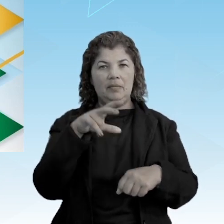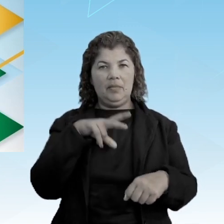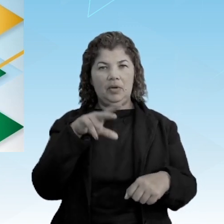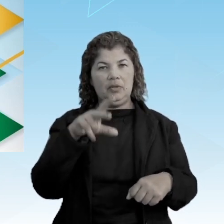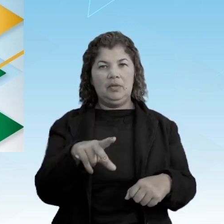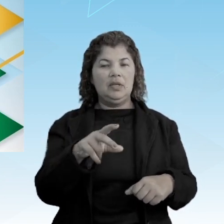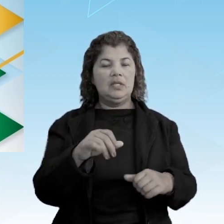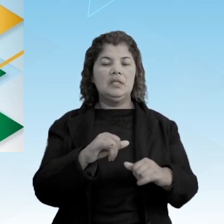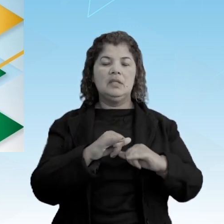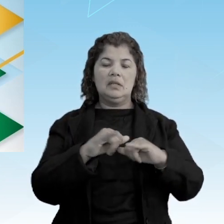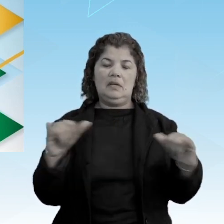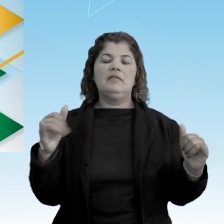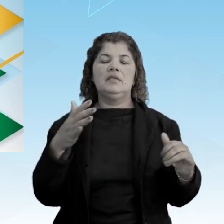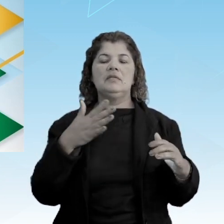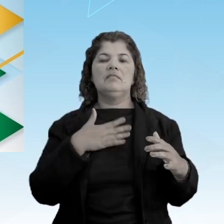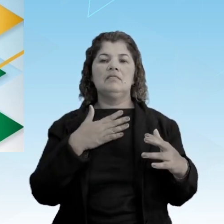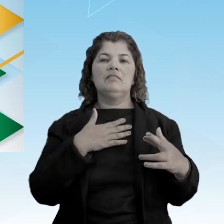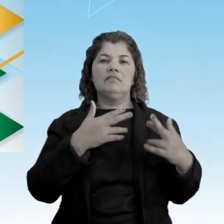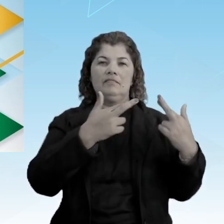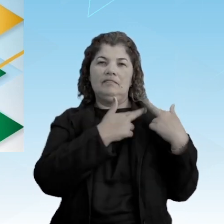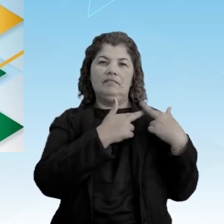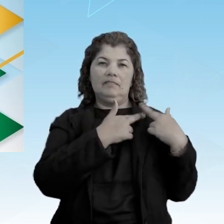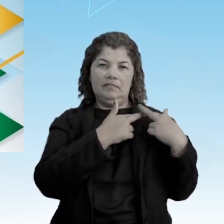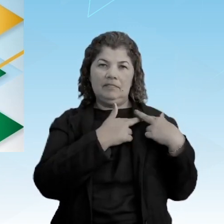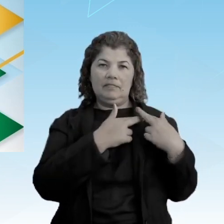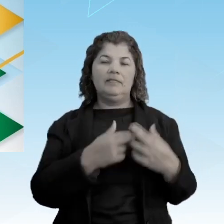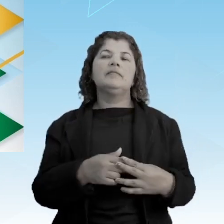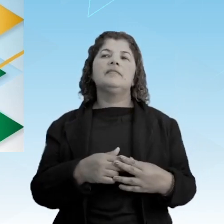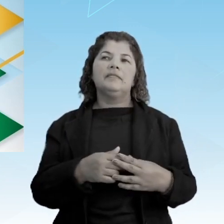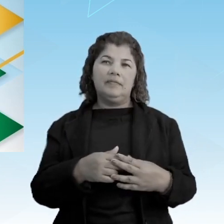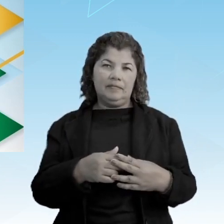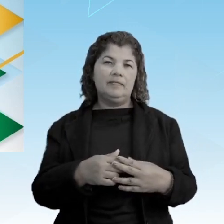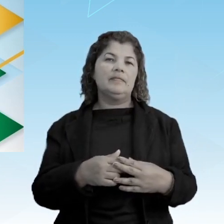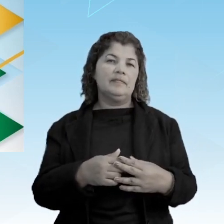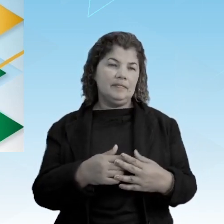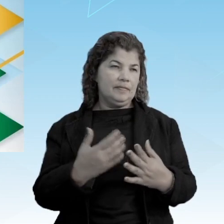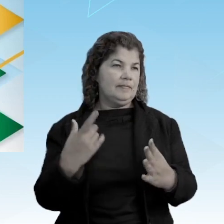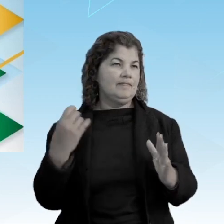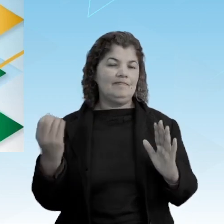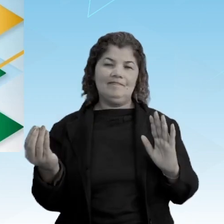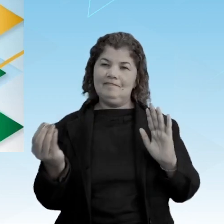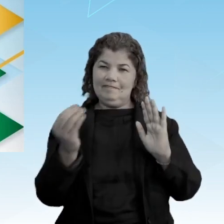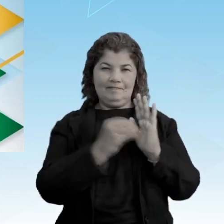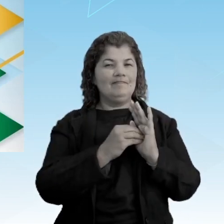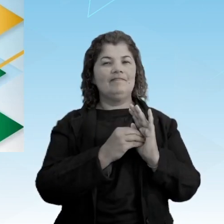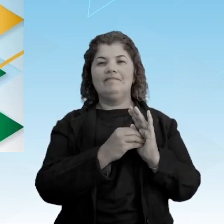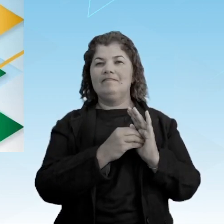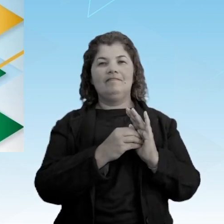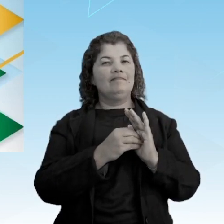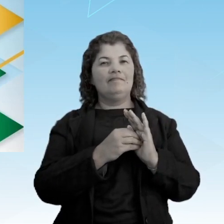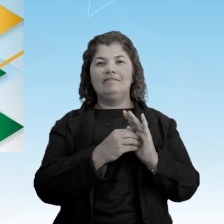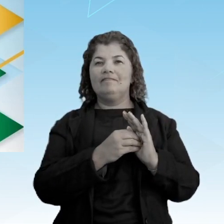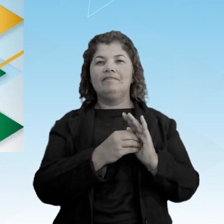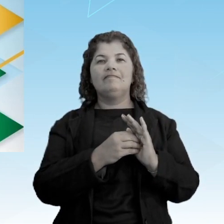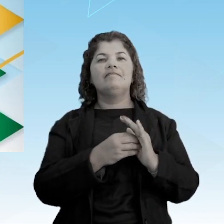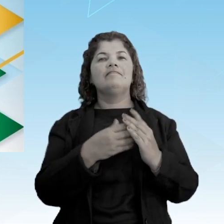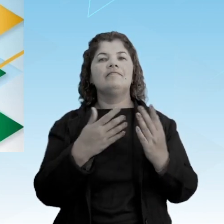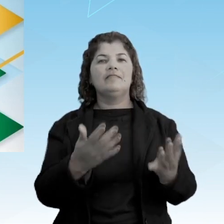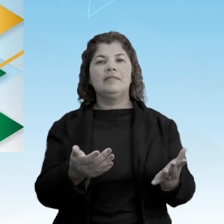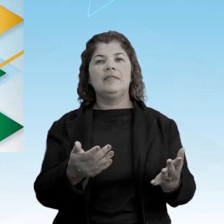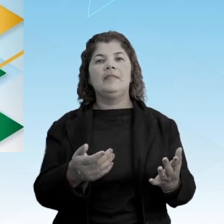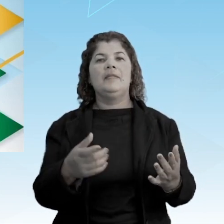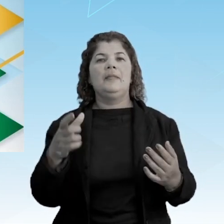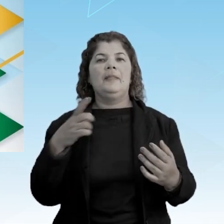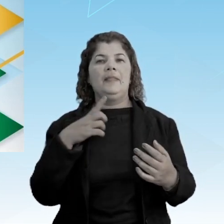independência. Isso aí nem tira. Isto aí ninguém tira. Aí vem a Revolução Liberal do